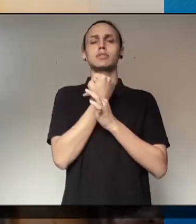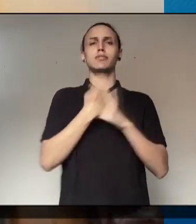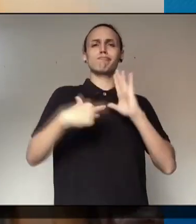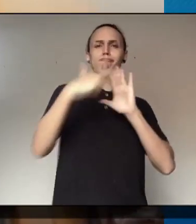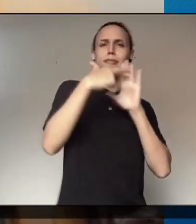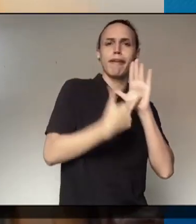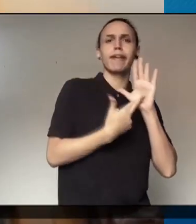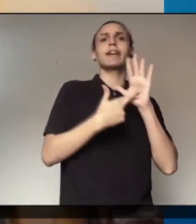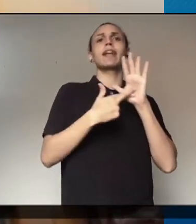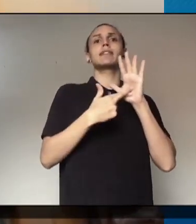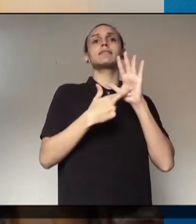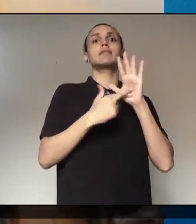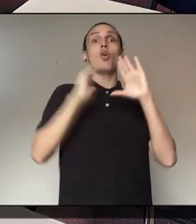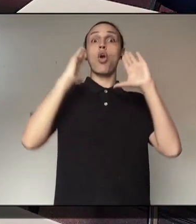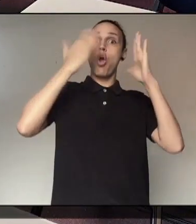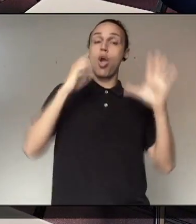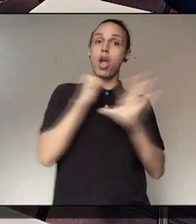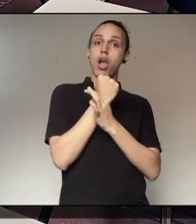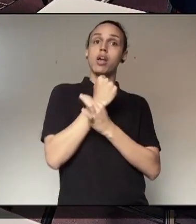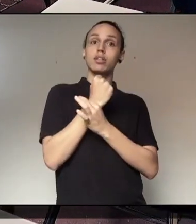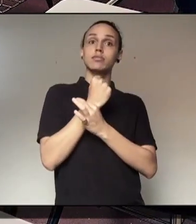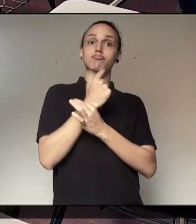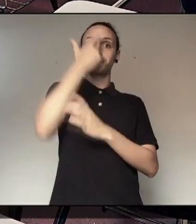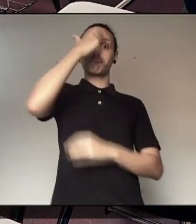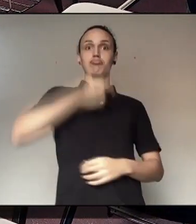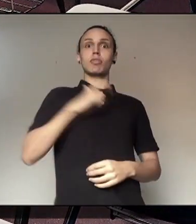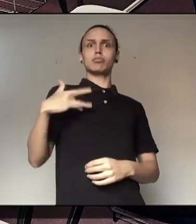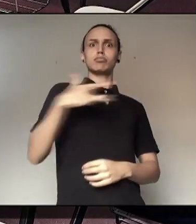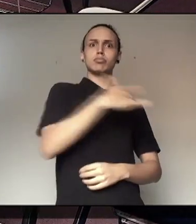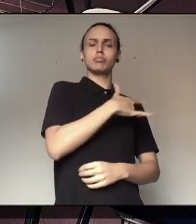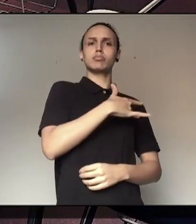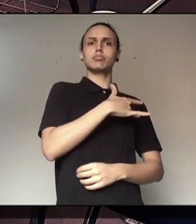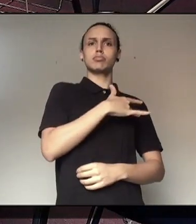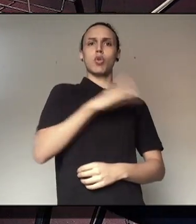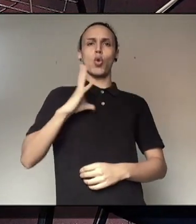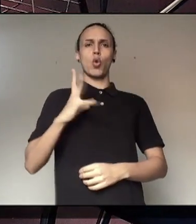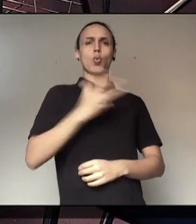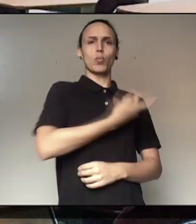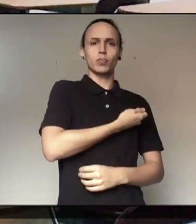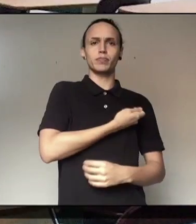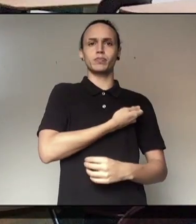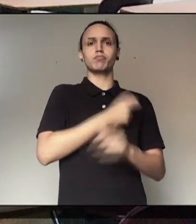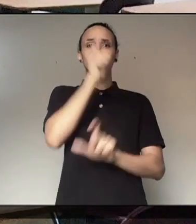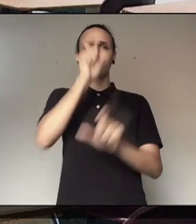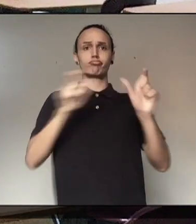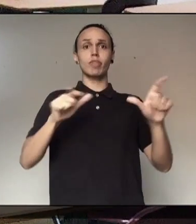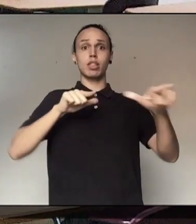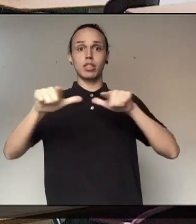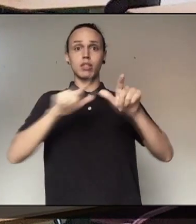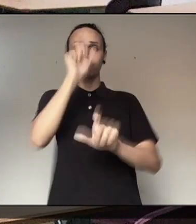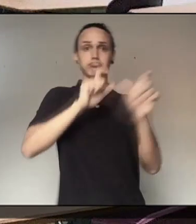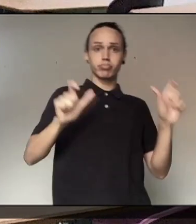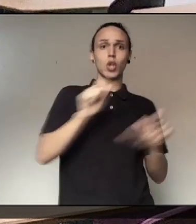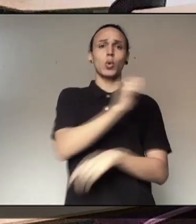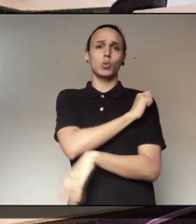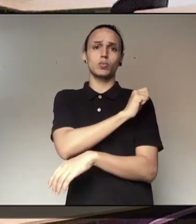não tenham condições de ofertar parâmetros, protocolos e normas de segurança que protejam a vida de